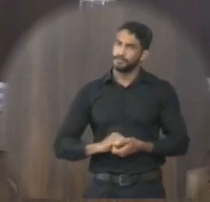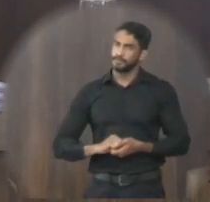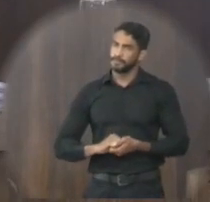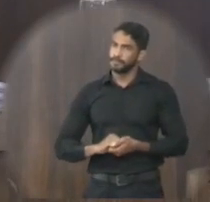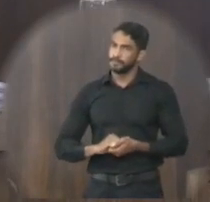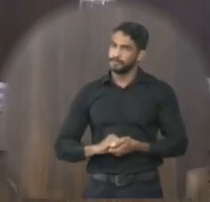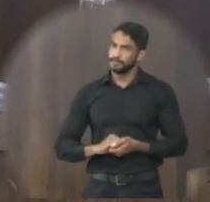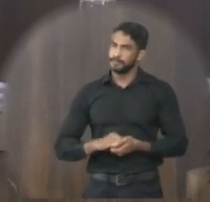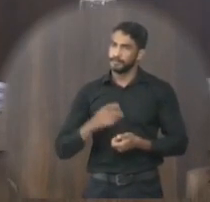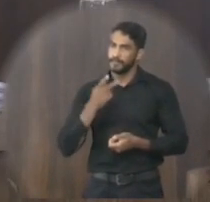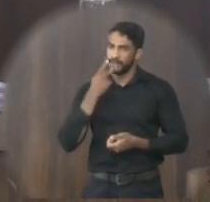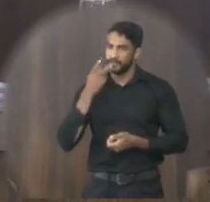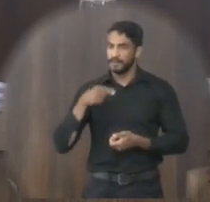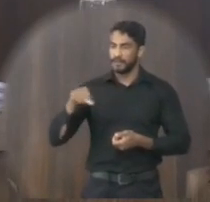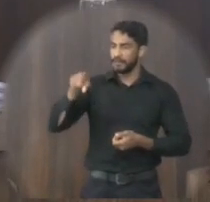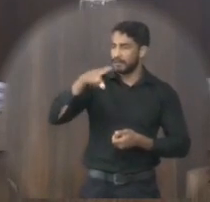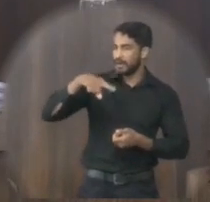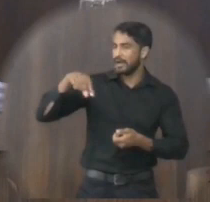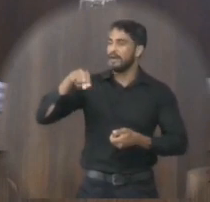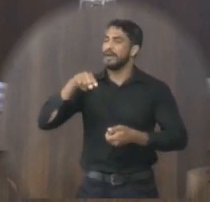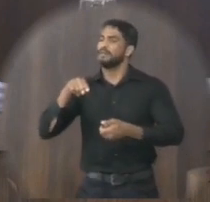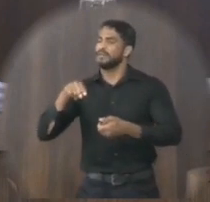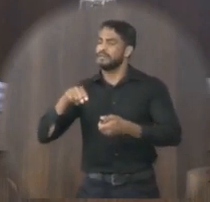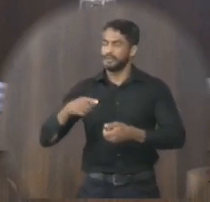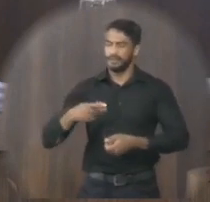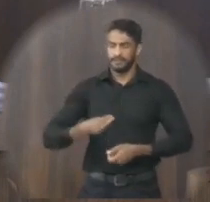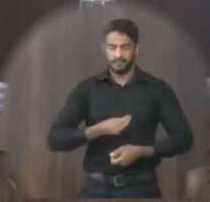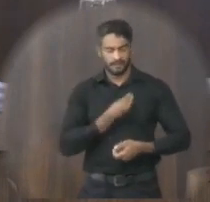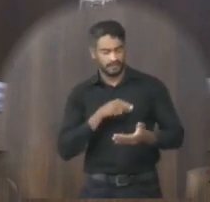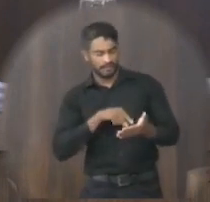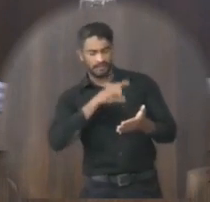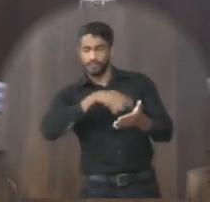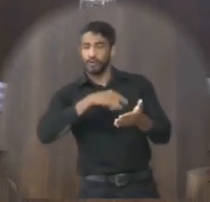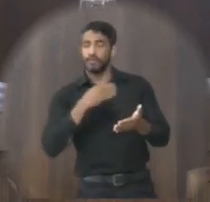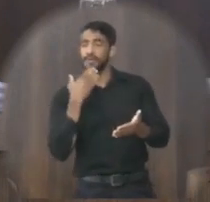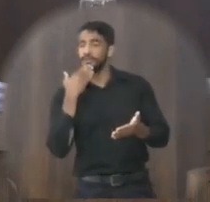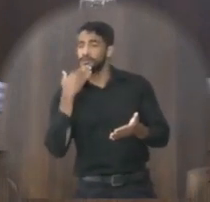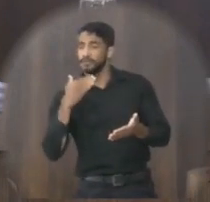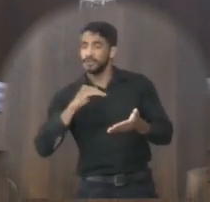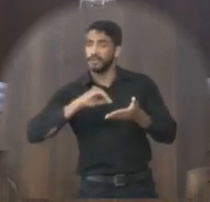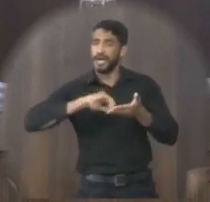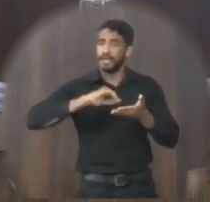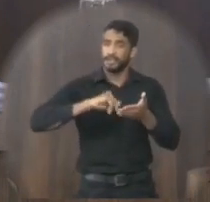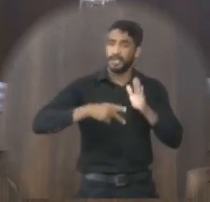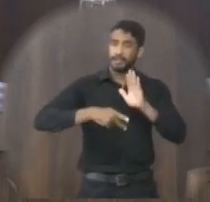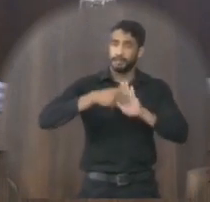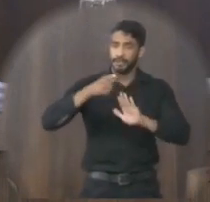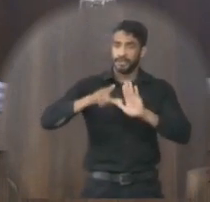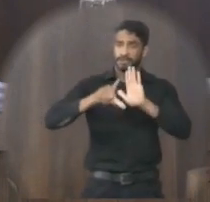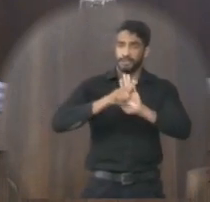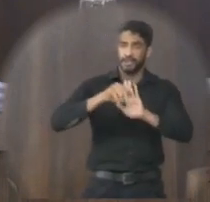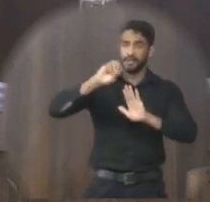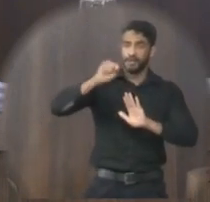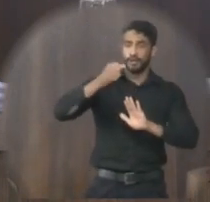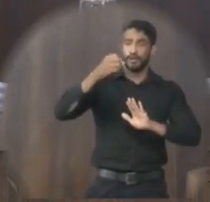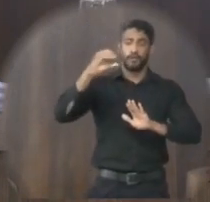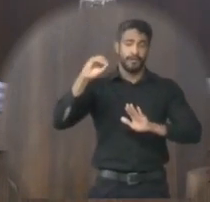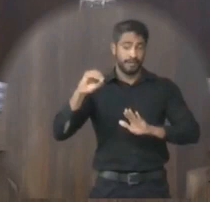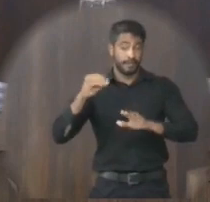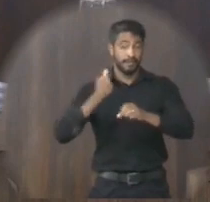Dirijo-me A vossa excelência Por meio deste presente instrumento Para solicitarem a retirada Do projeto de lei 080 2021